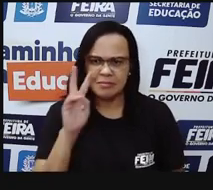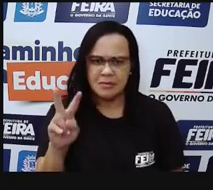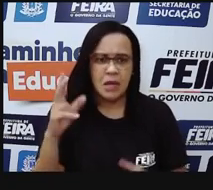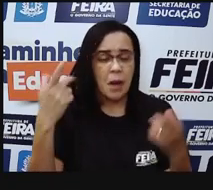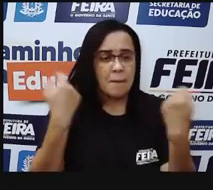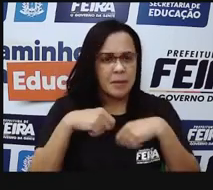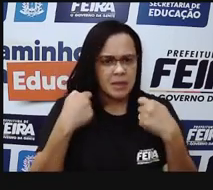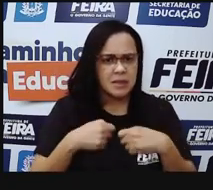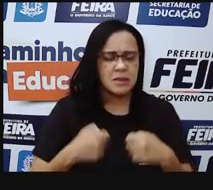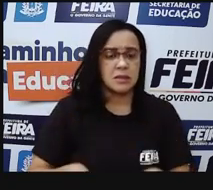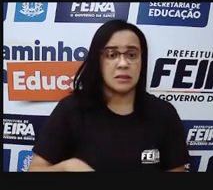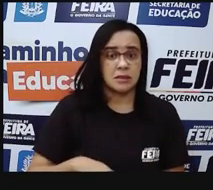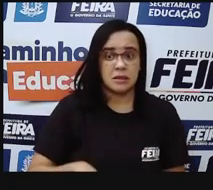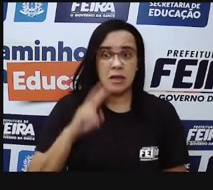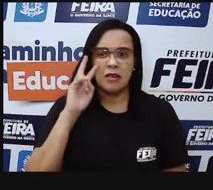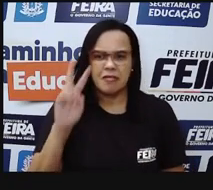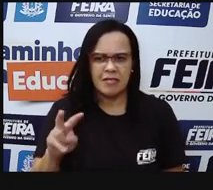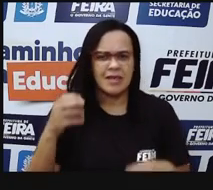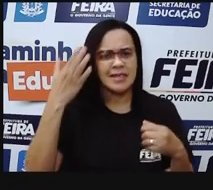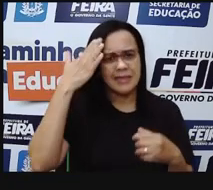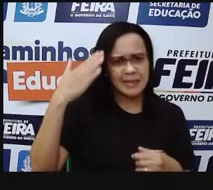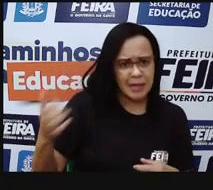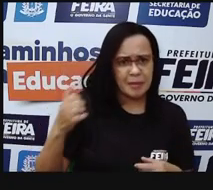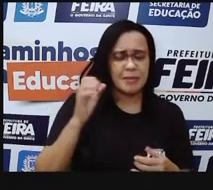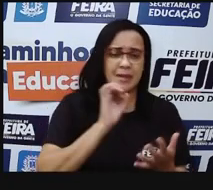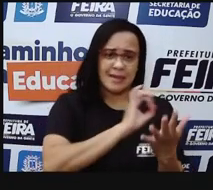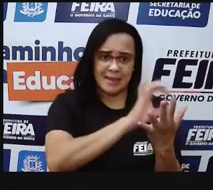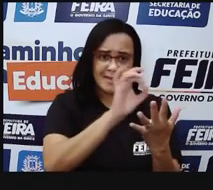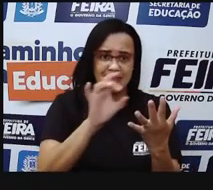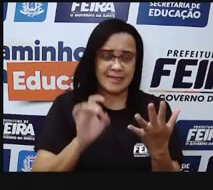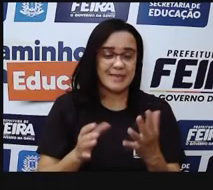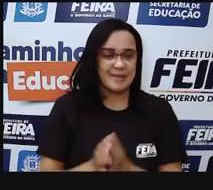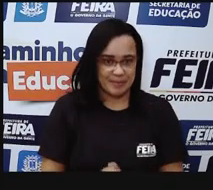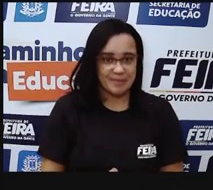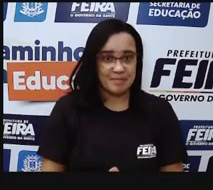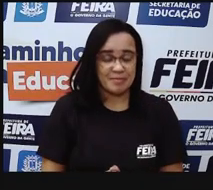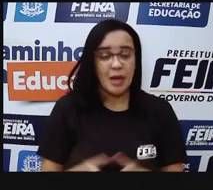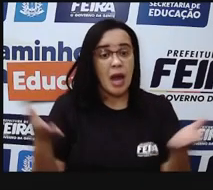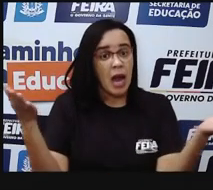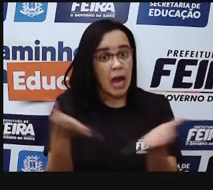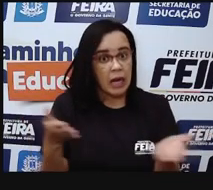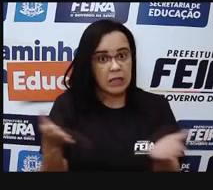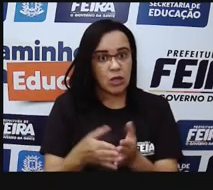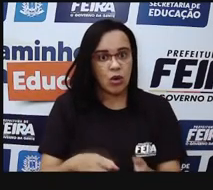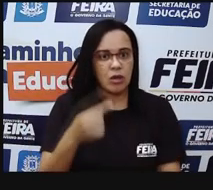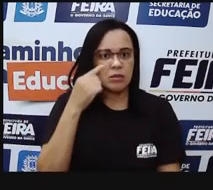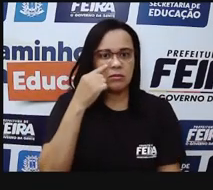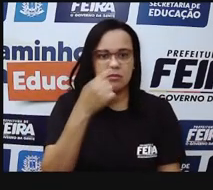os sabores. E o olfato provo, olha o Homer ali,